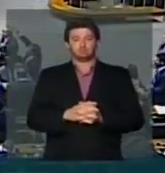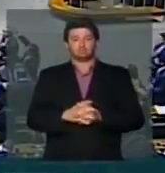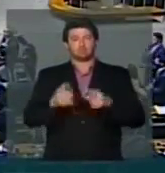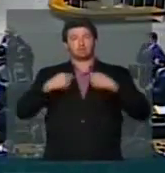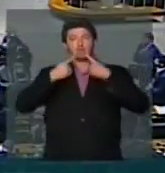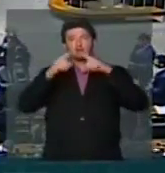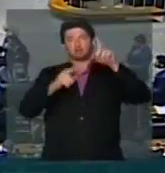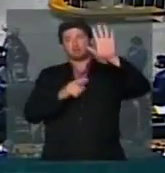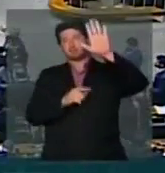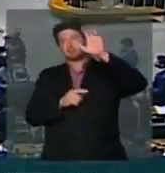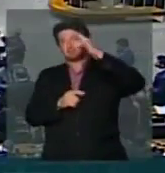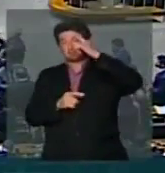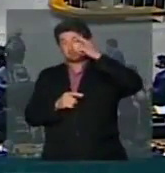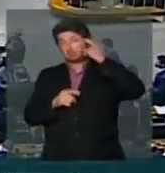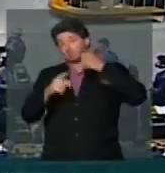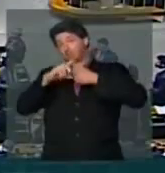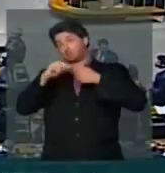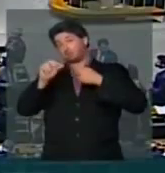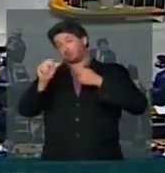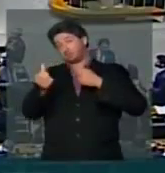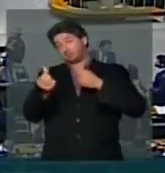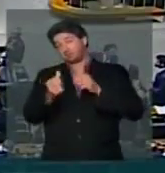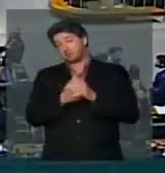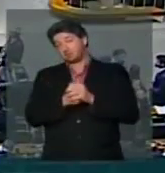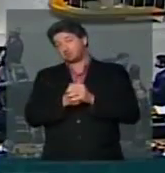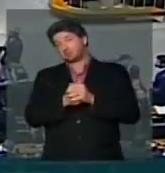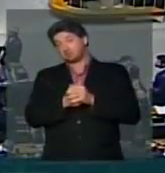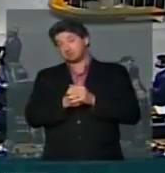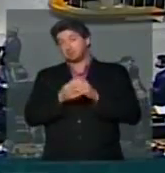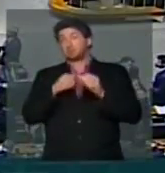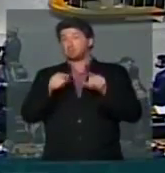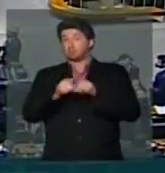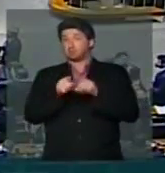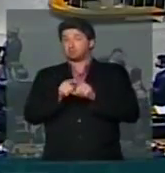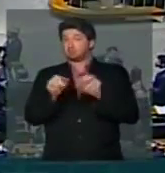O que é